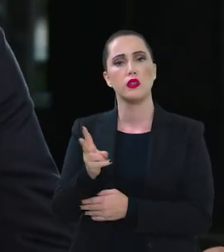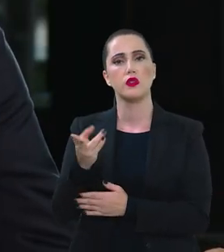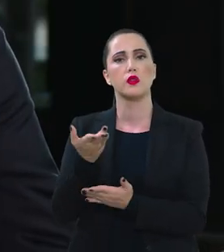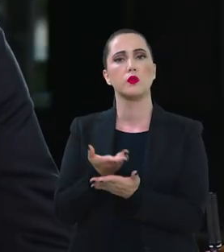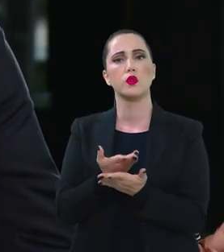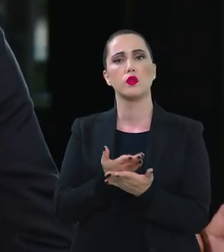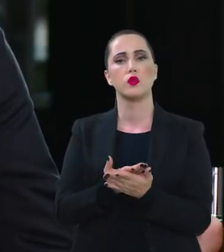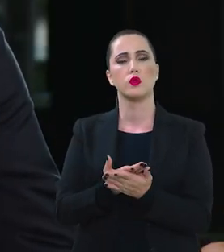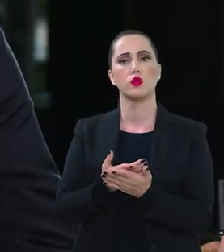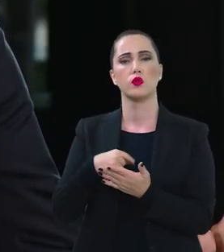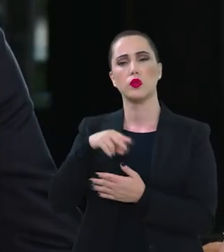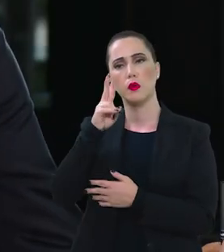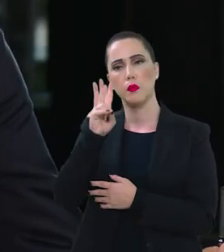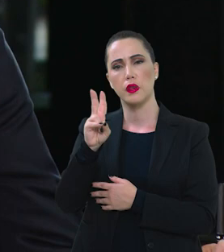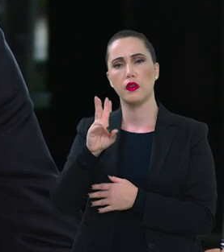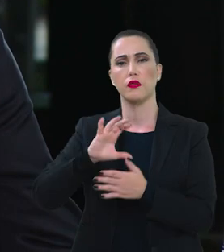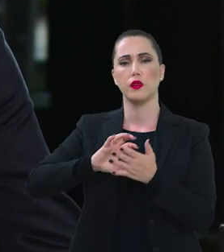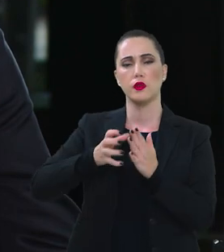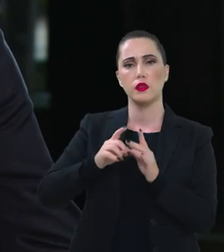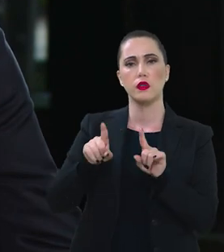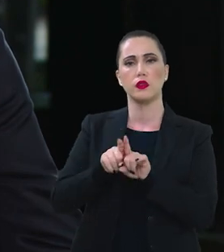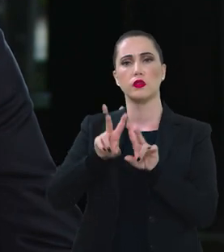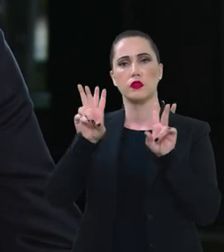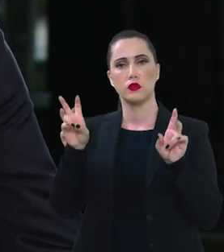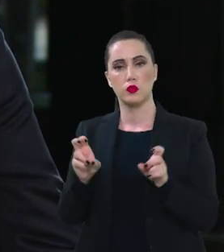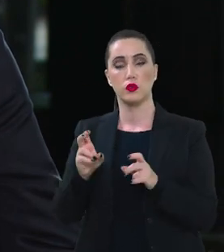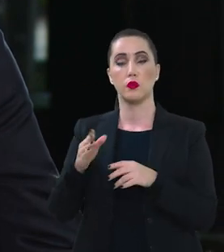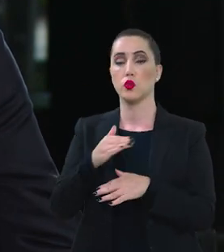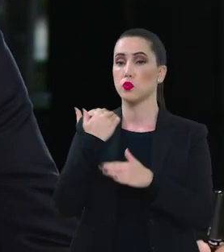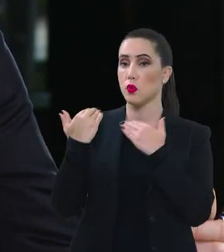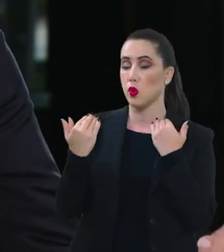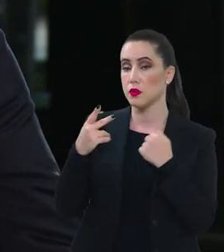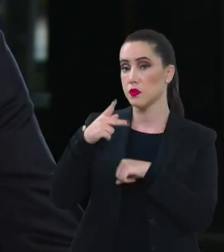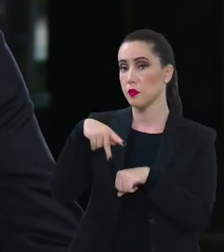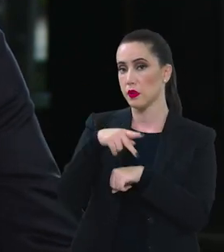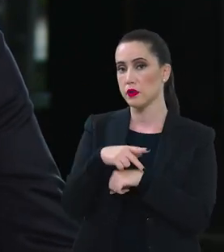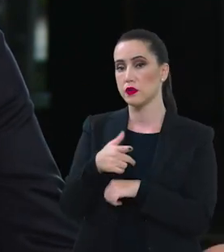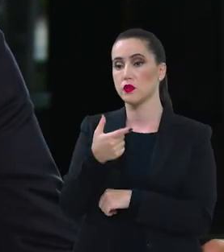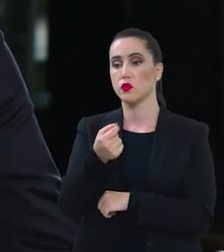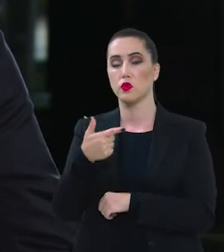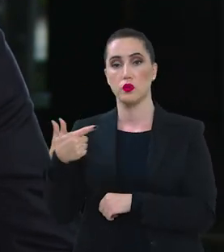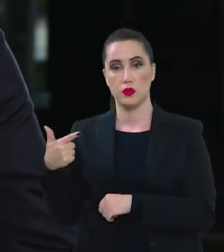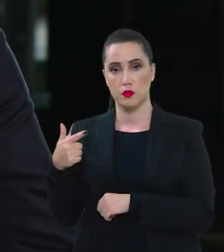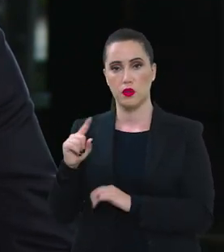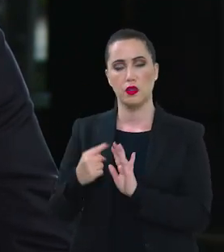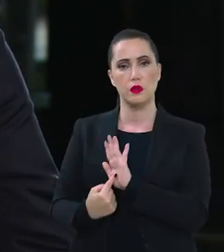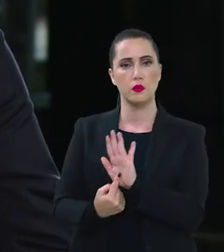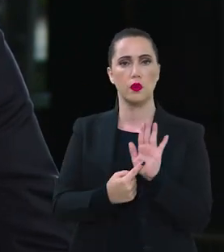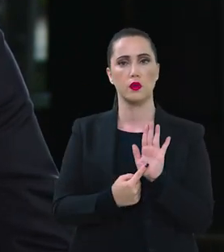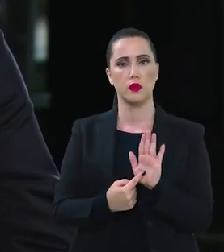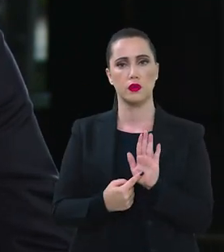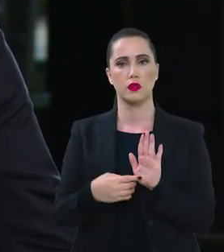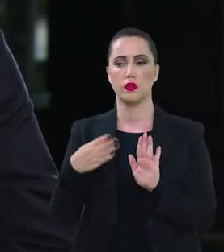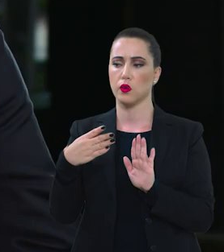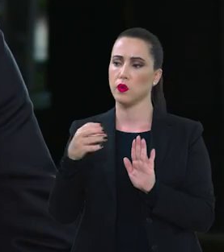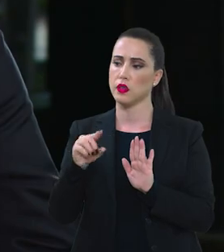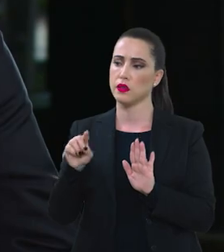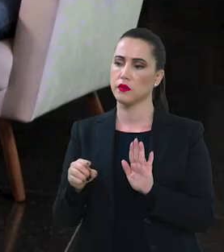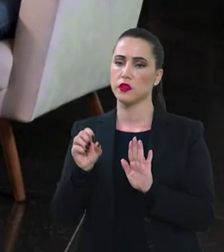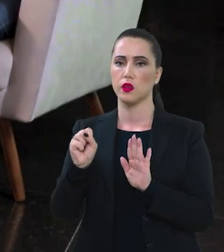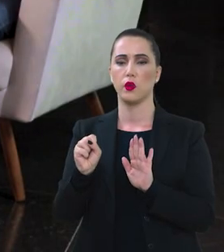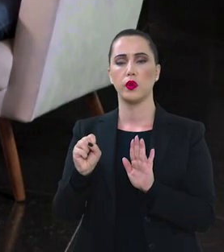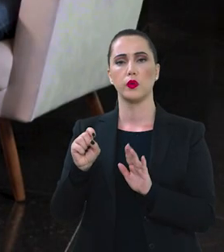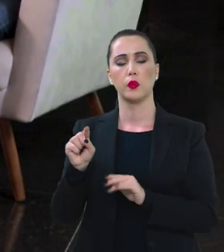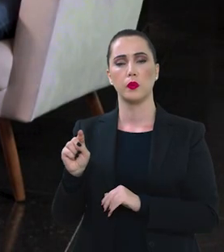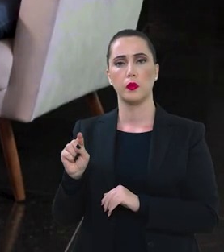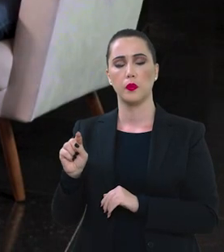pegar os dados e analisar esses dados em relação a homicídios no país e em 2022 eles apontaram 40,8